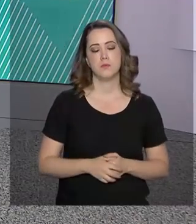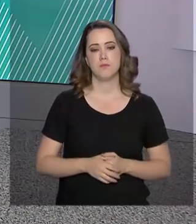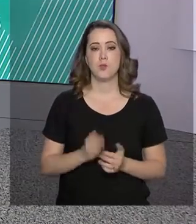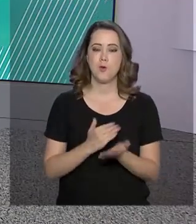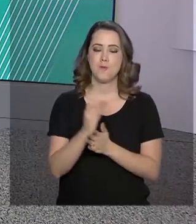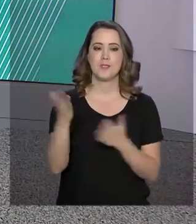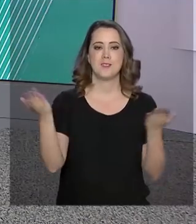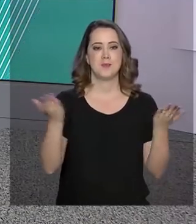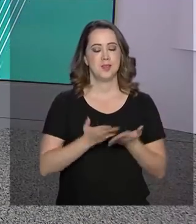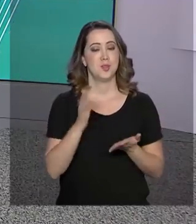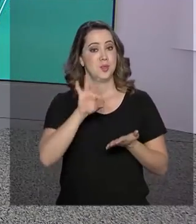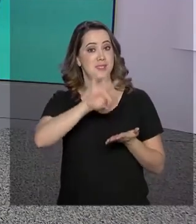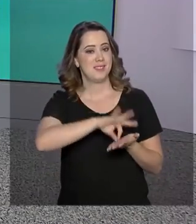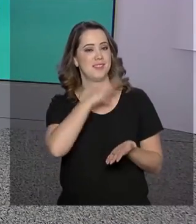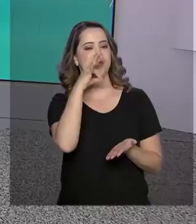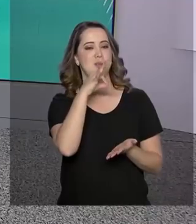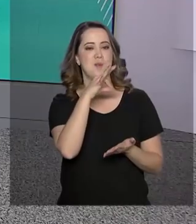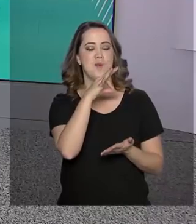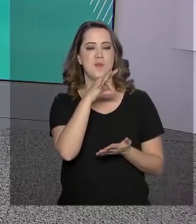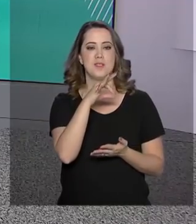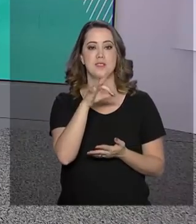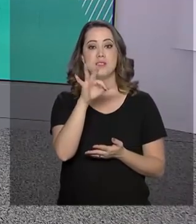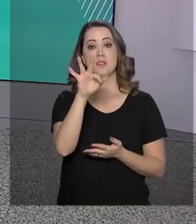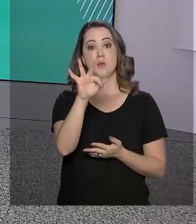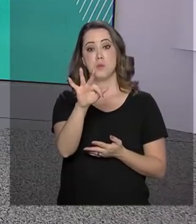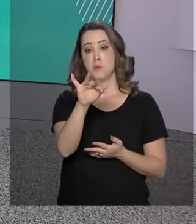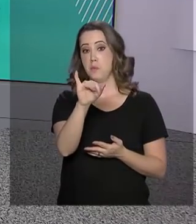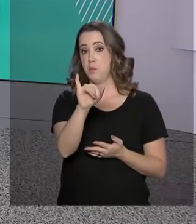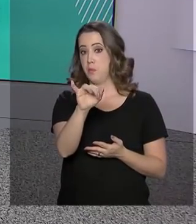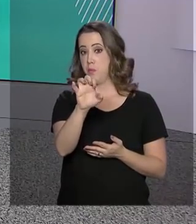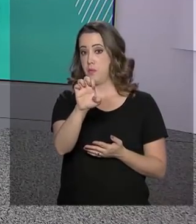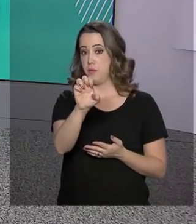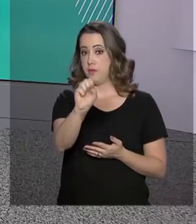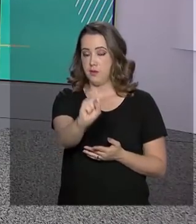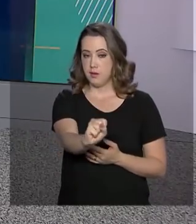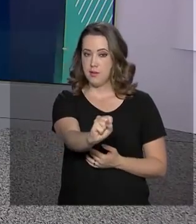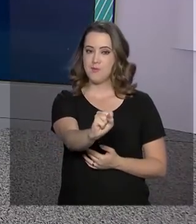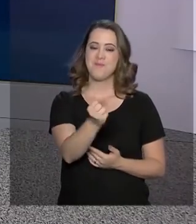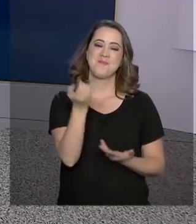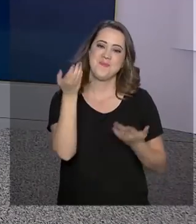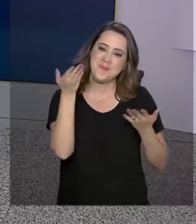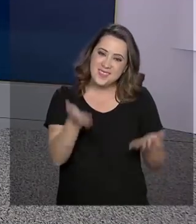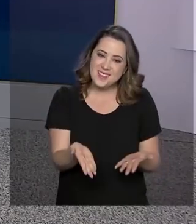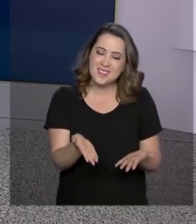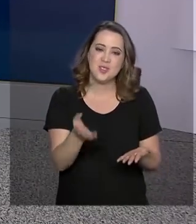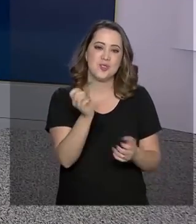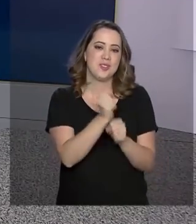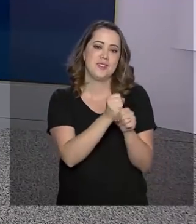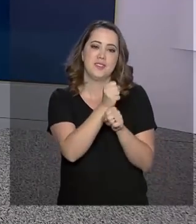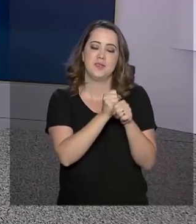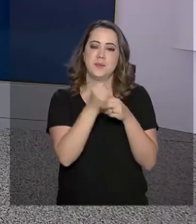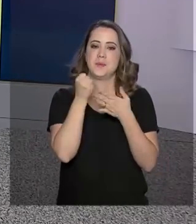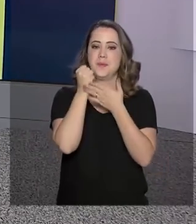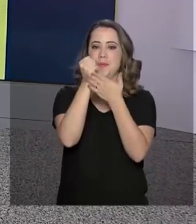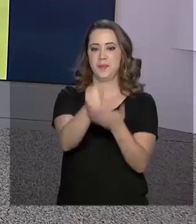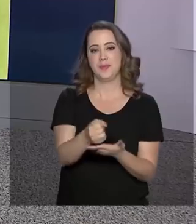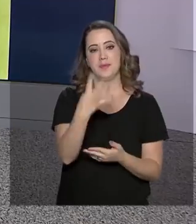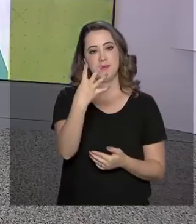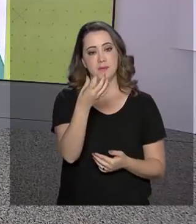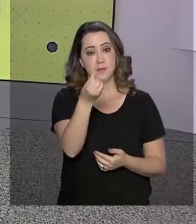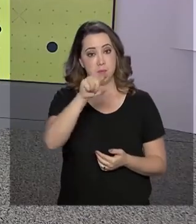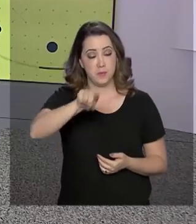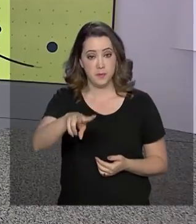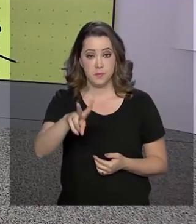Começaram hoje as inscrições para o Fundo de Financiamento Estudantil, FIES. Nesta edição, vão ser ofertadas mais de